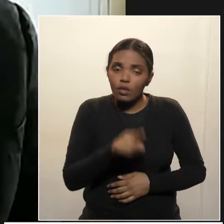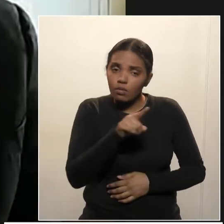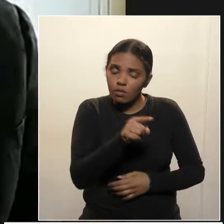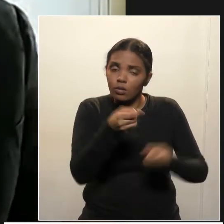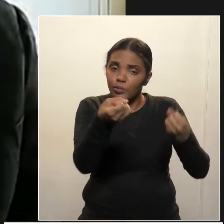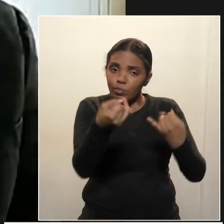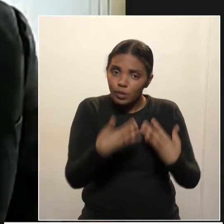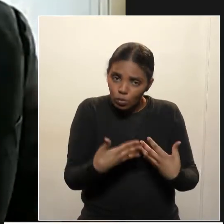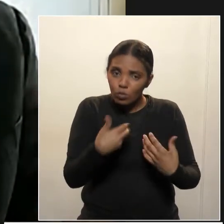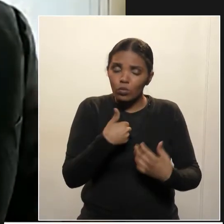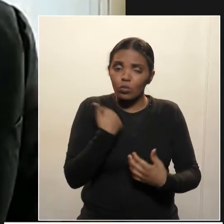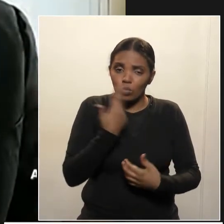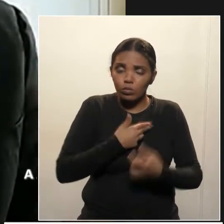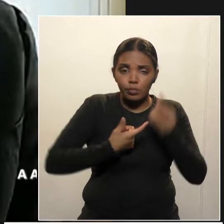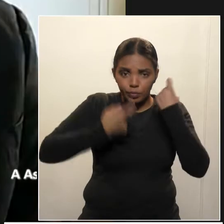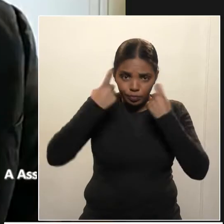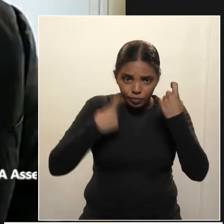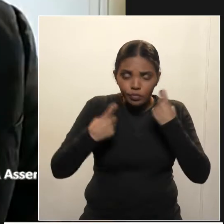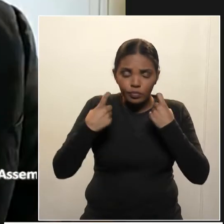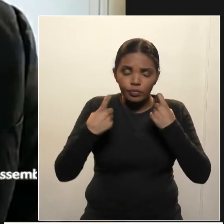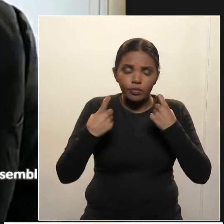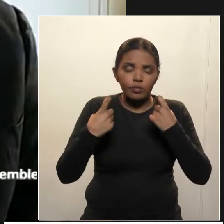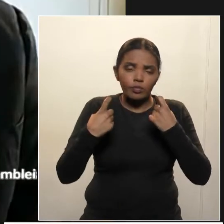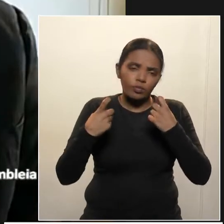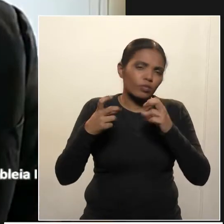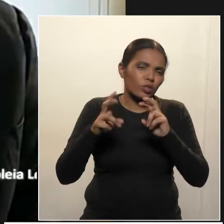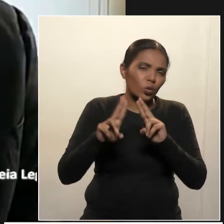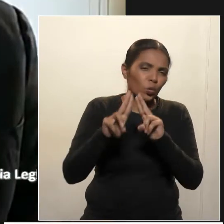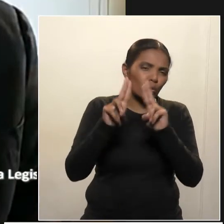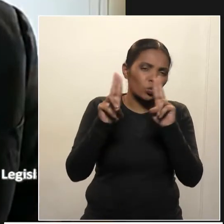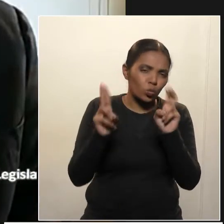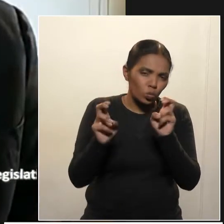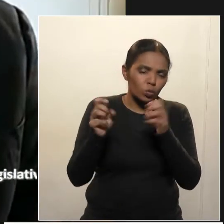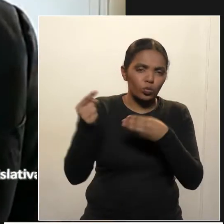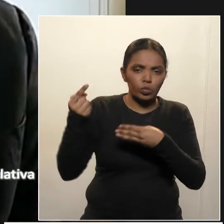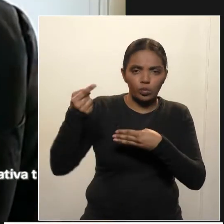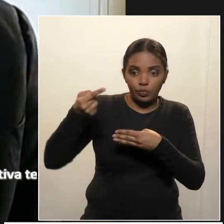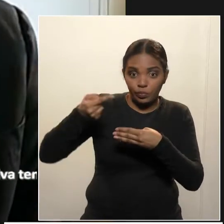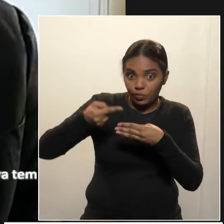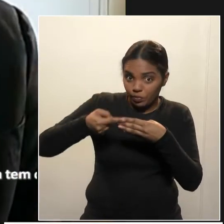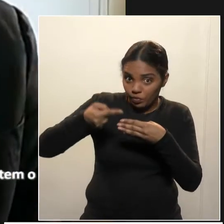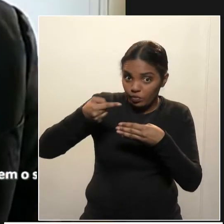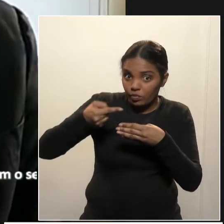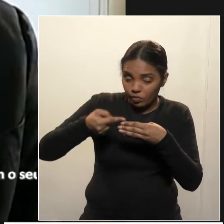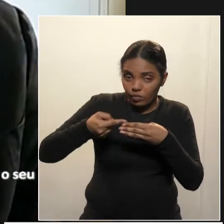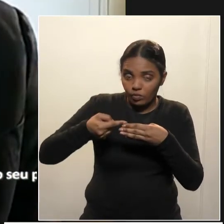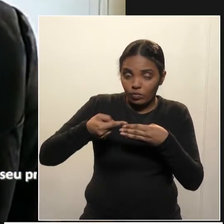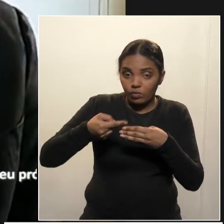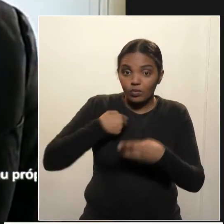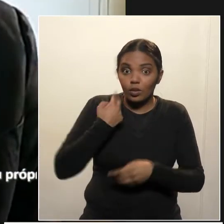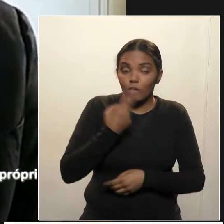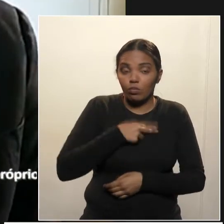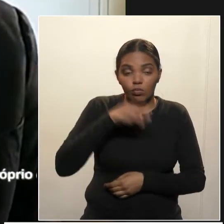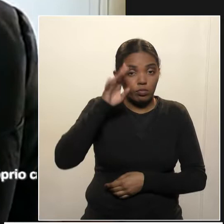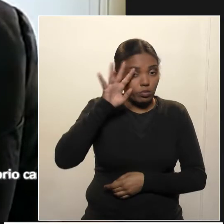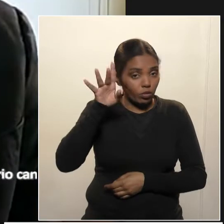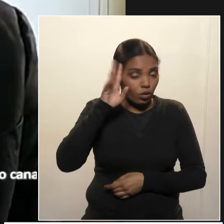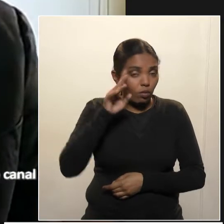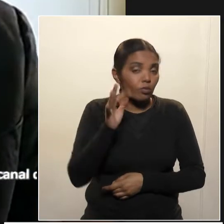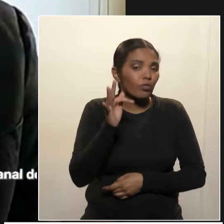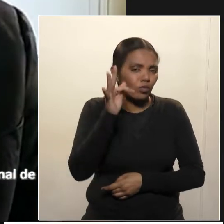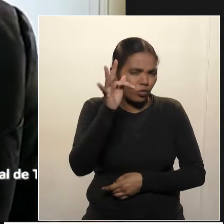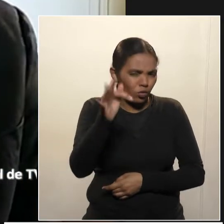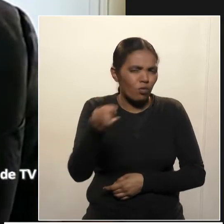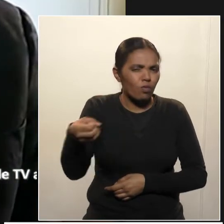uma preocupação com o pedágio que nós imaginamos que teremos no